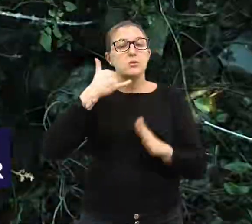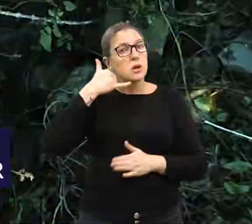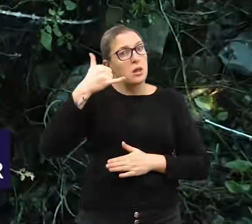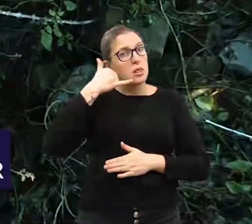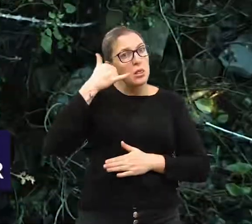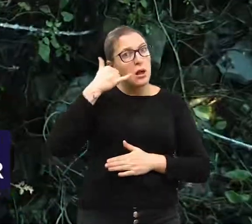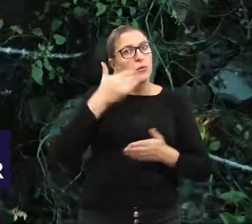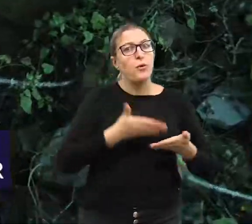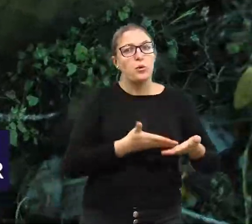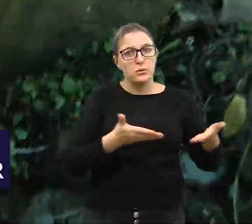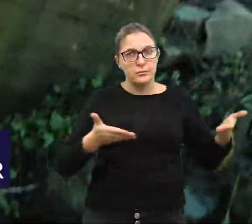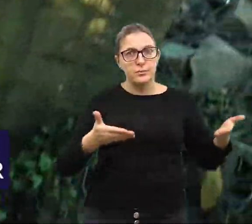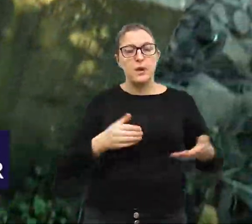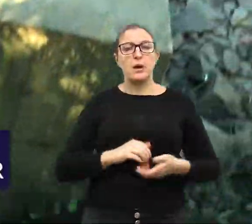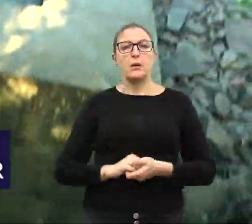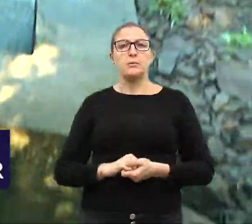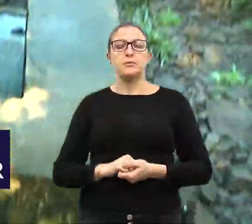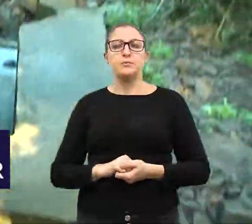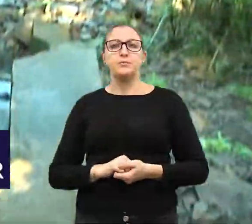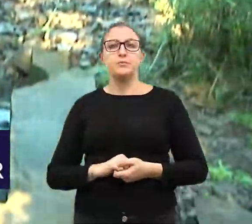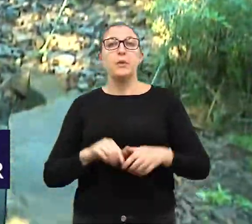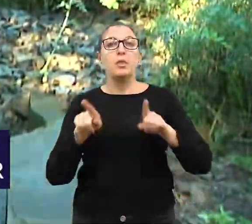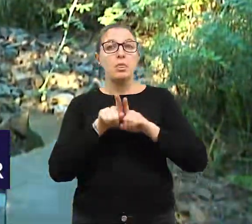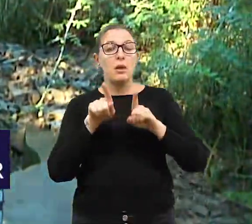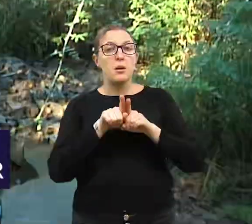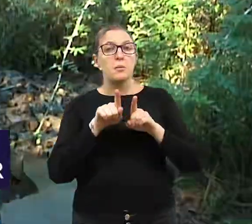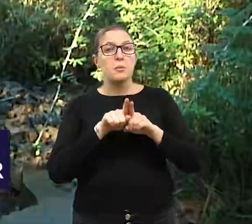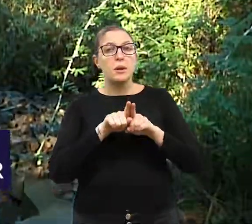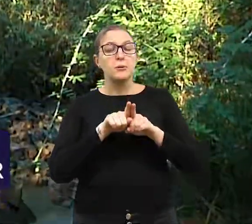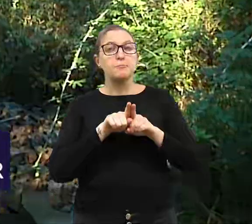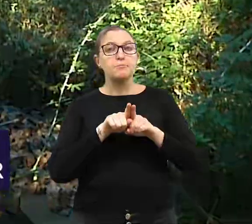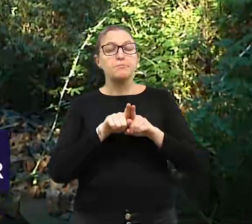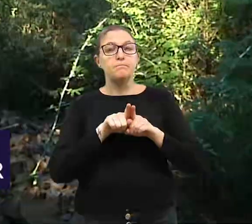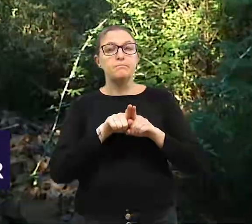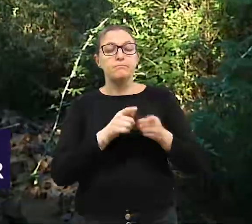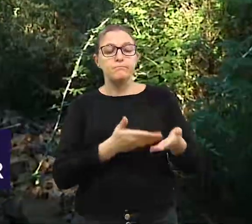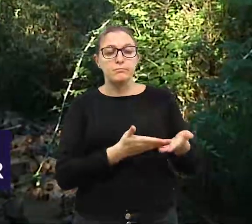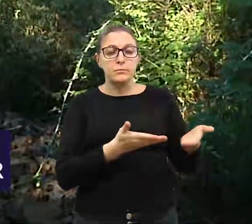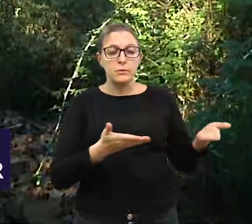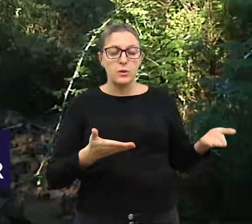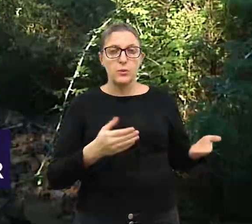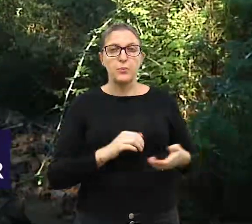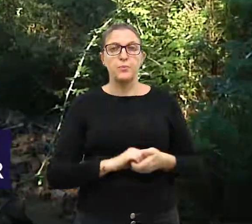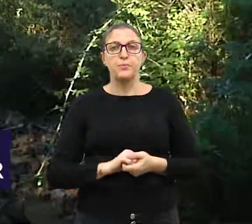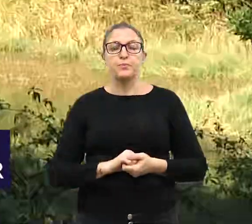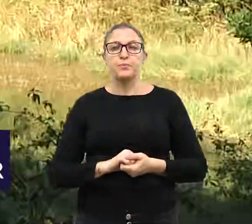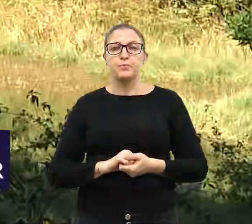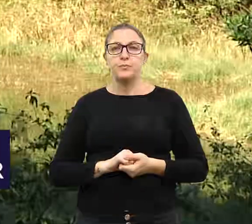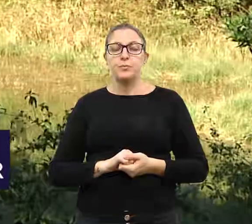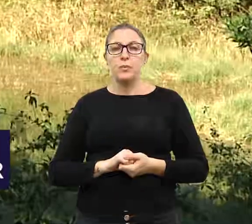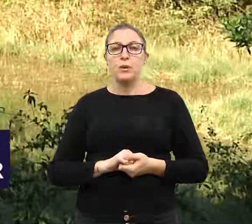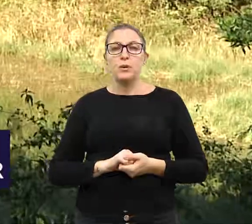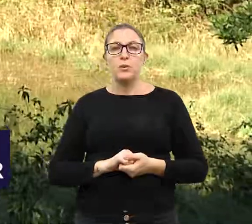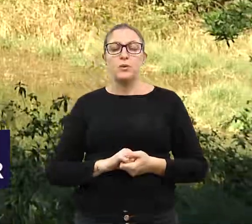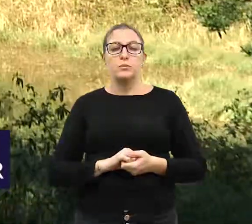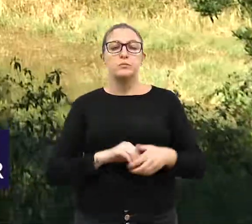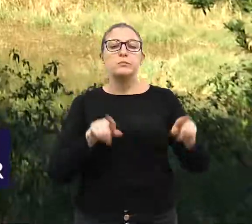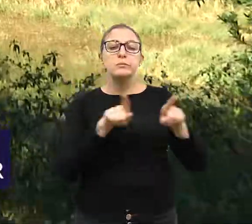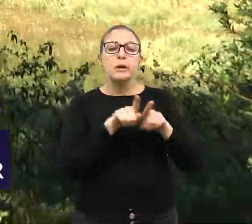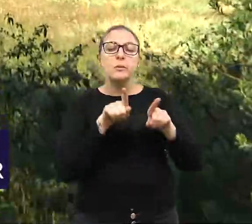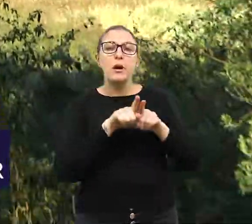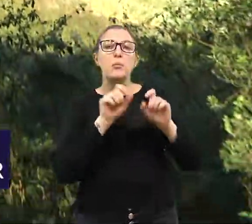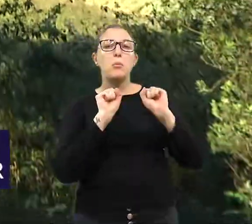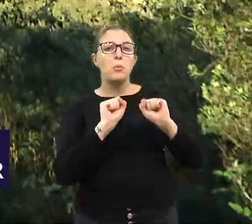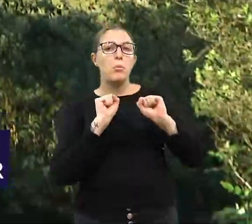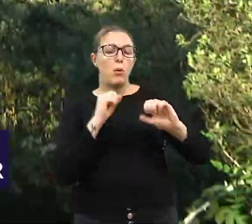-6491 ou então 3321-6501. Você também pode